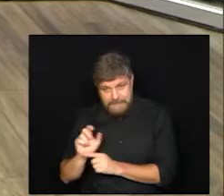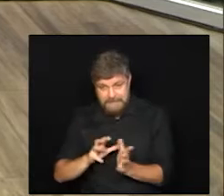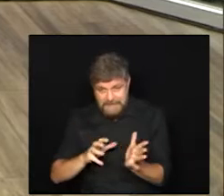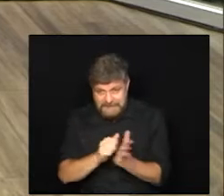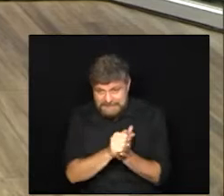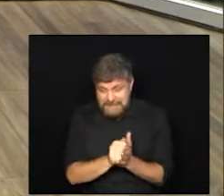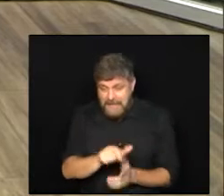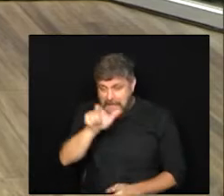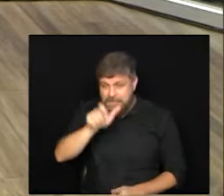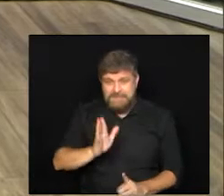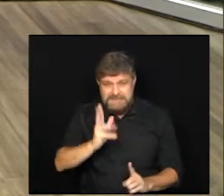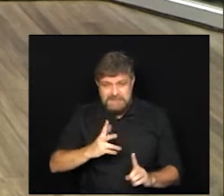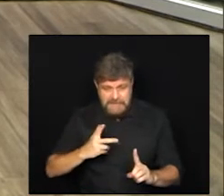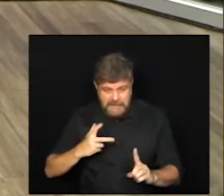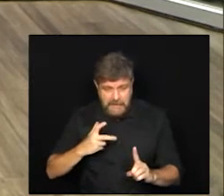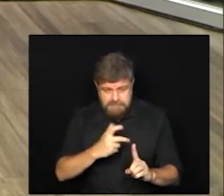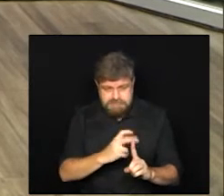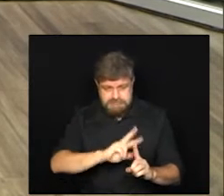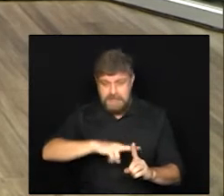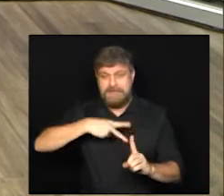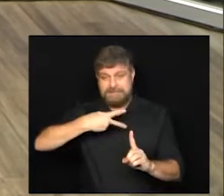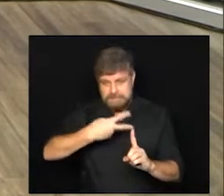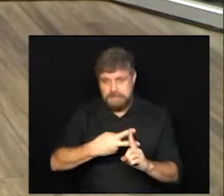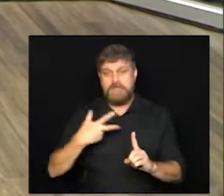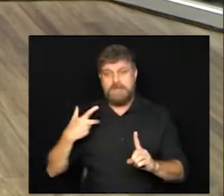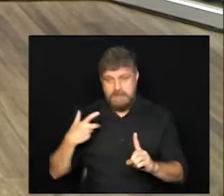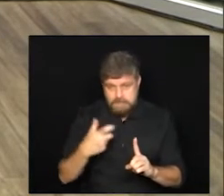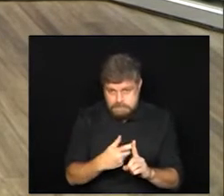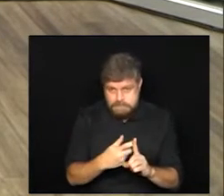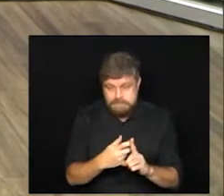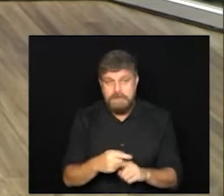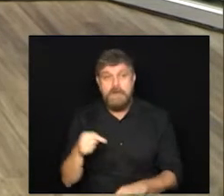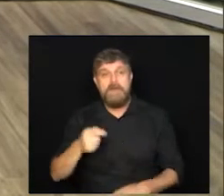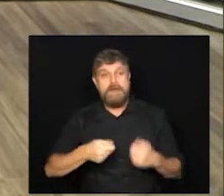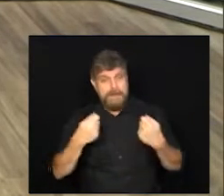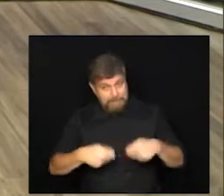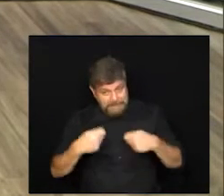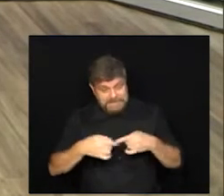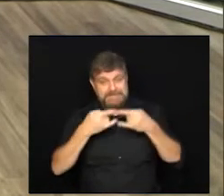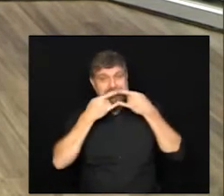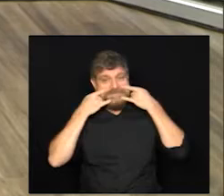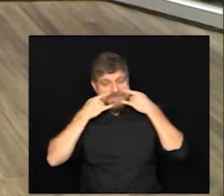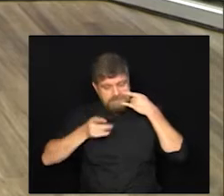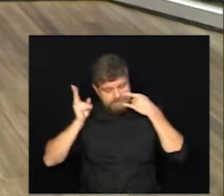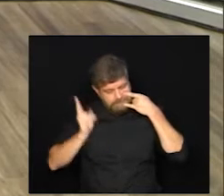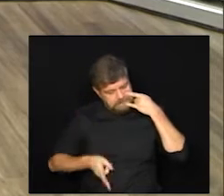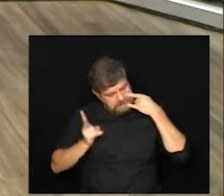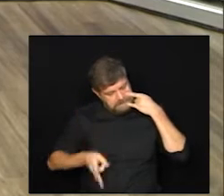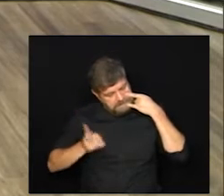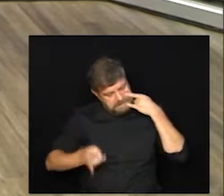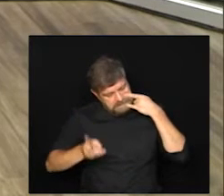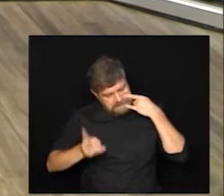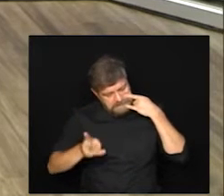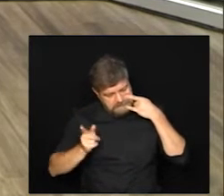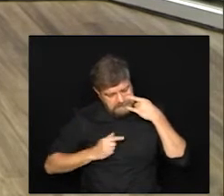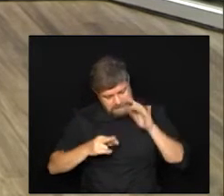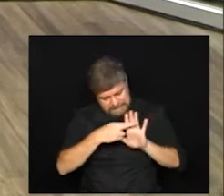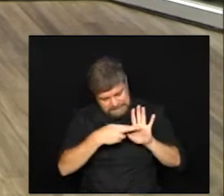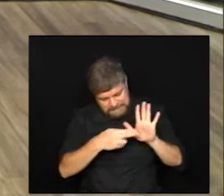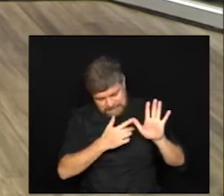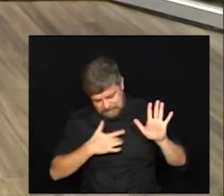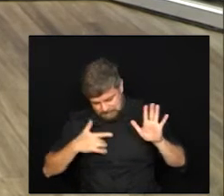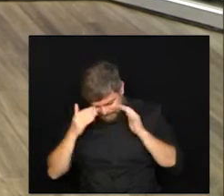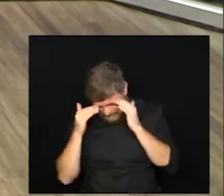quem já recebeu as duas doses da vacina mesmo assim você continua utilizando a máscara tomando todos os